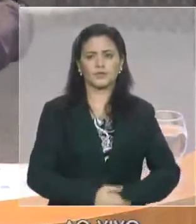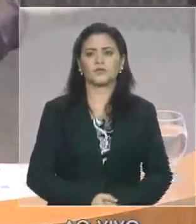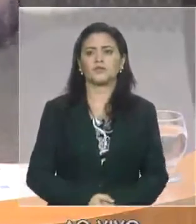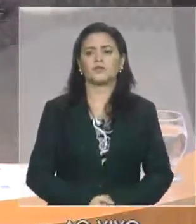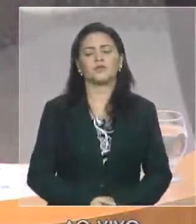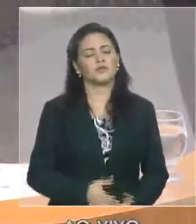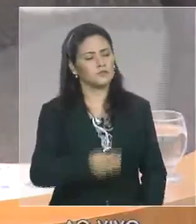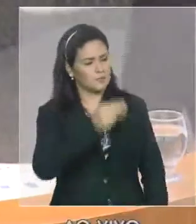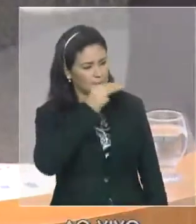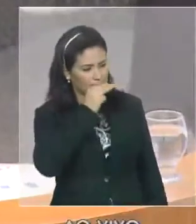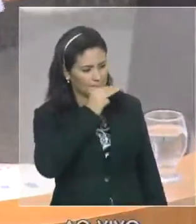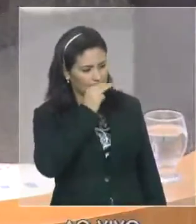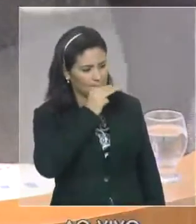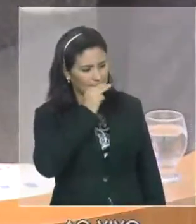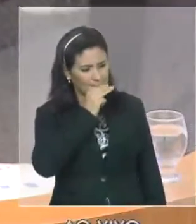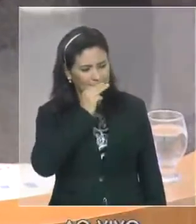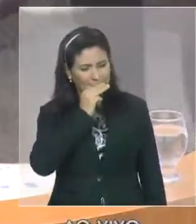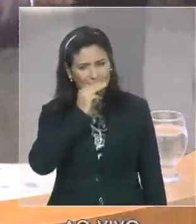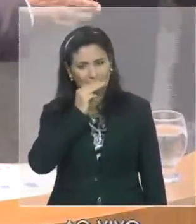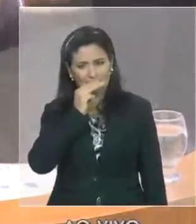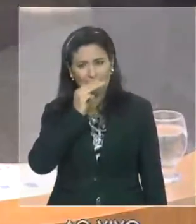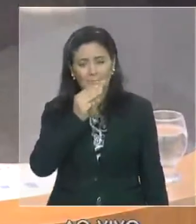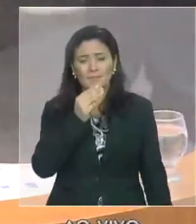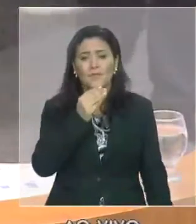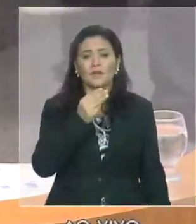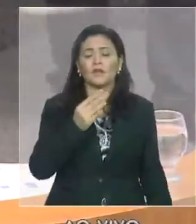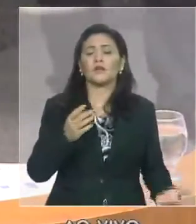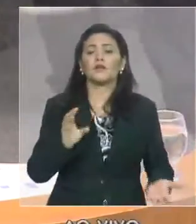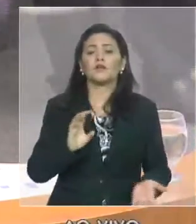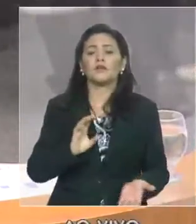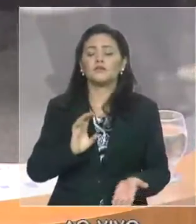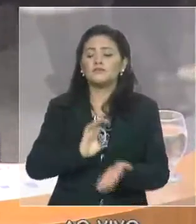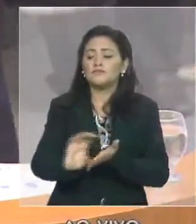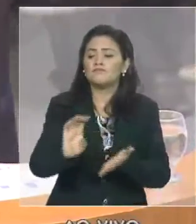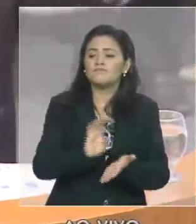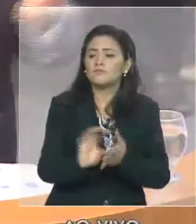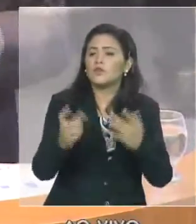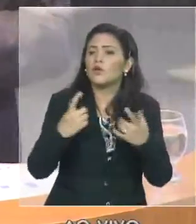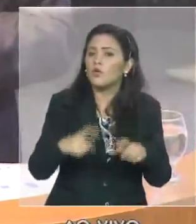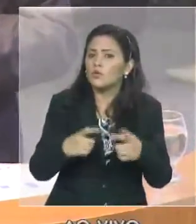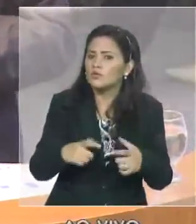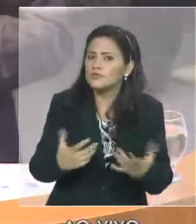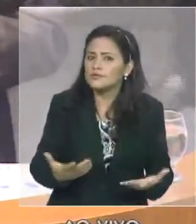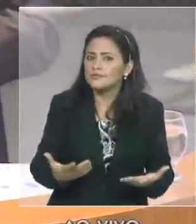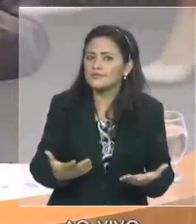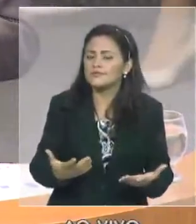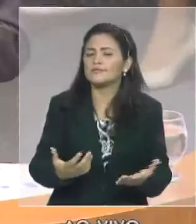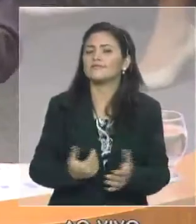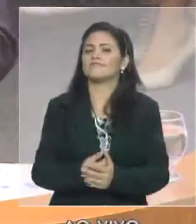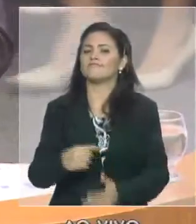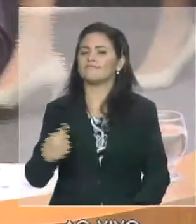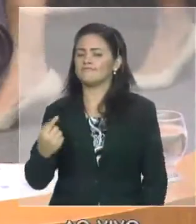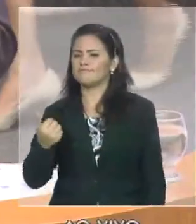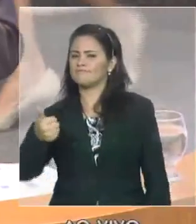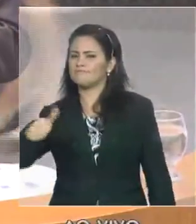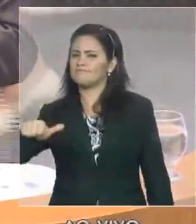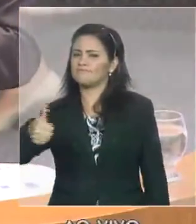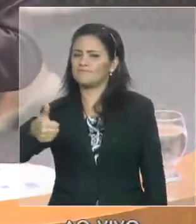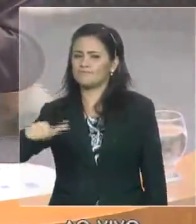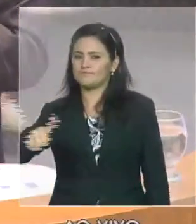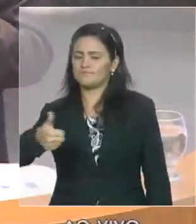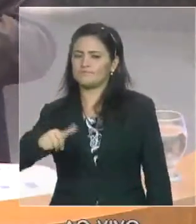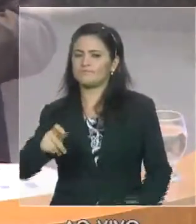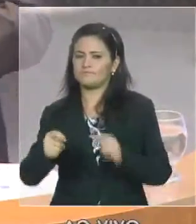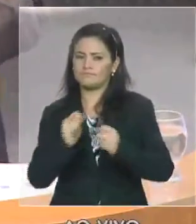Humberto Coutinho, não podem ter outra destinação, uma vez que um apressado analista da cena política e